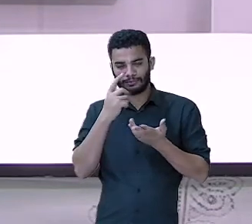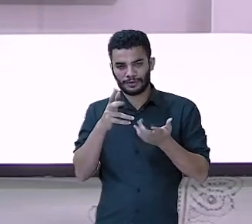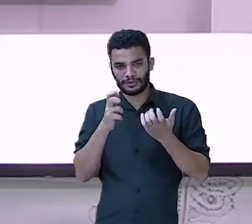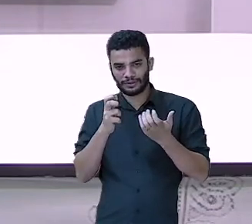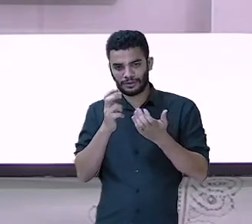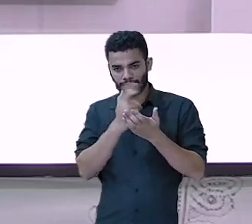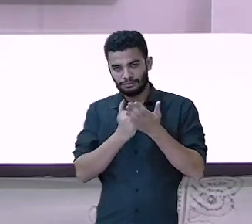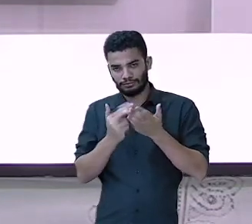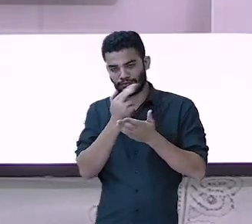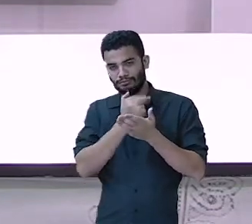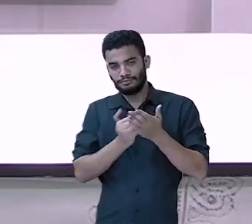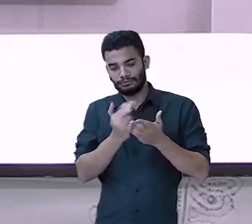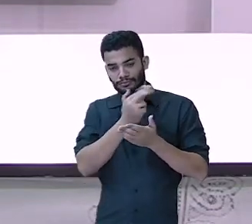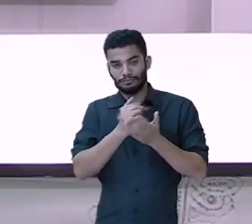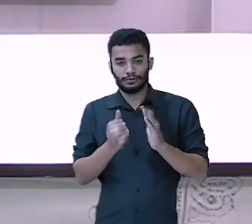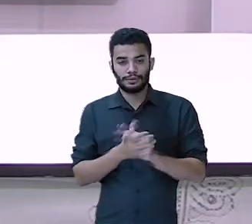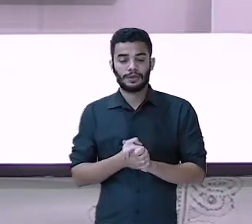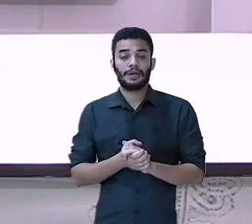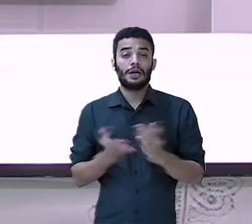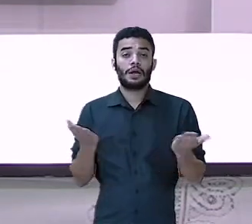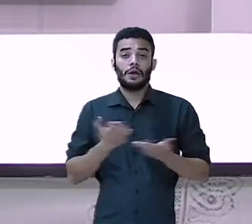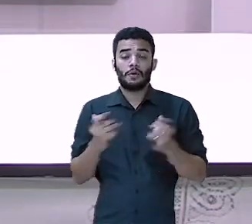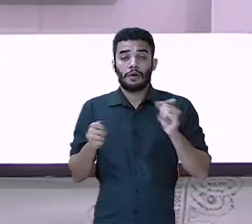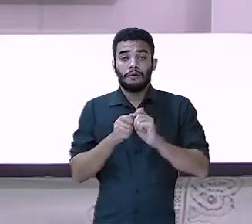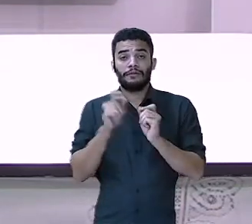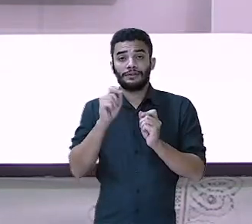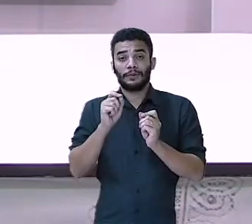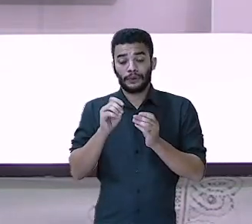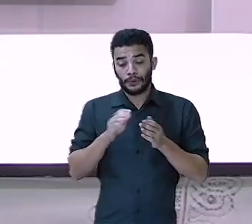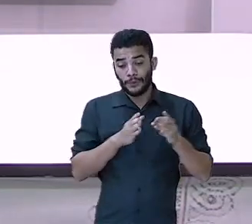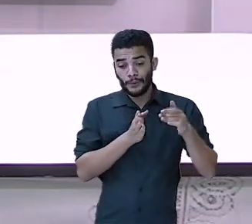Então, eu vou agora fazer o meu caminho.